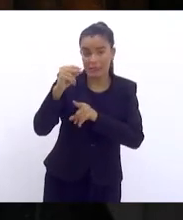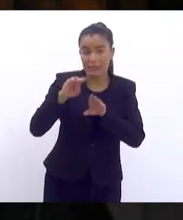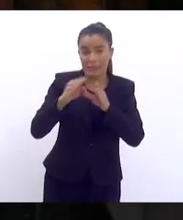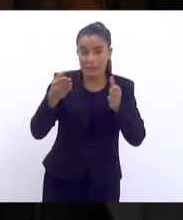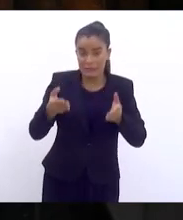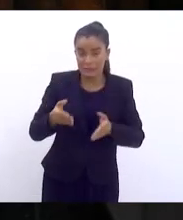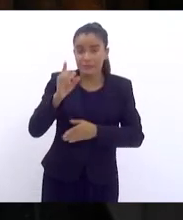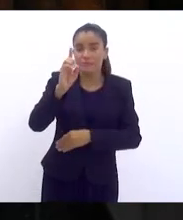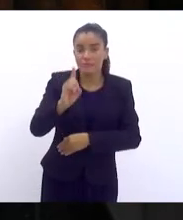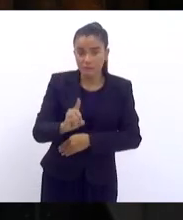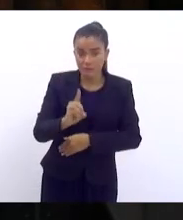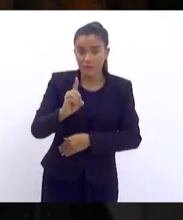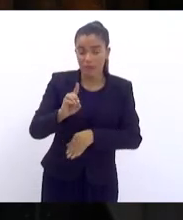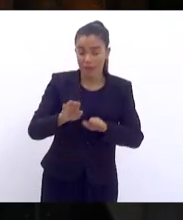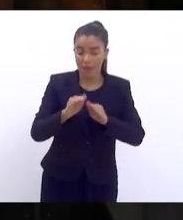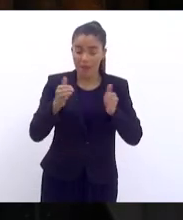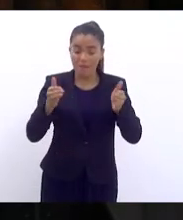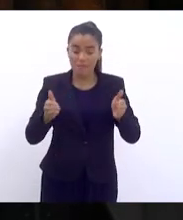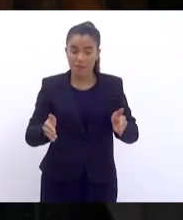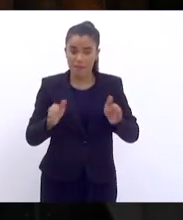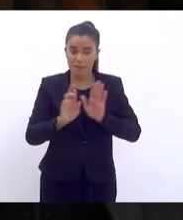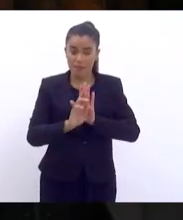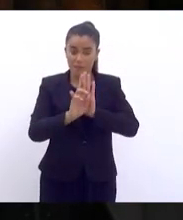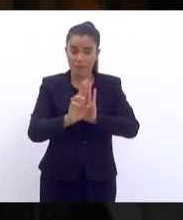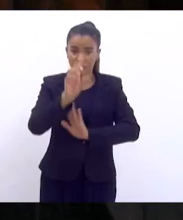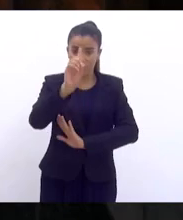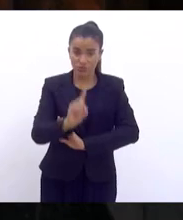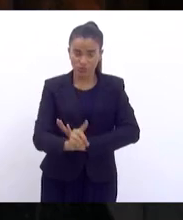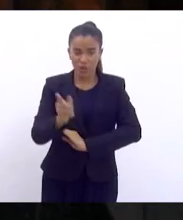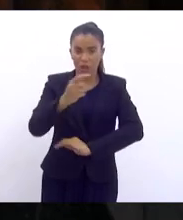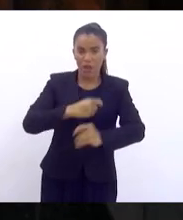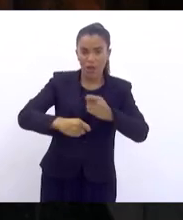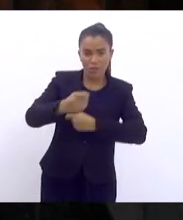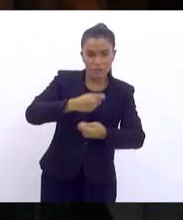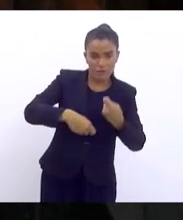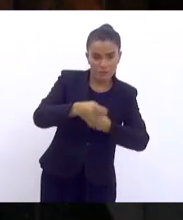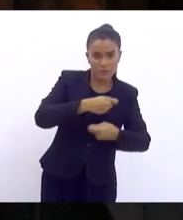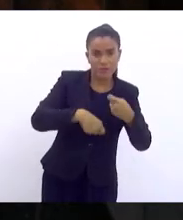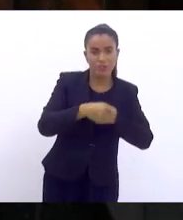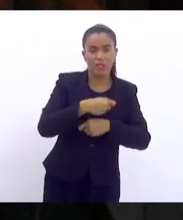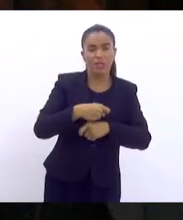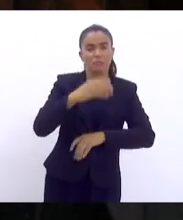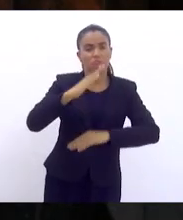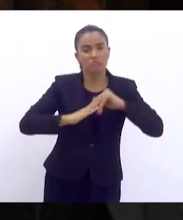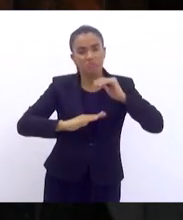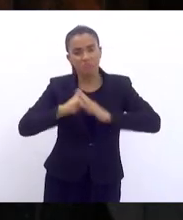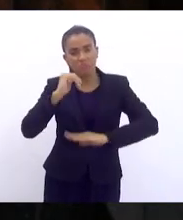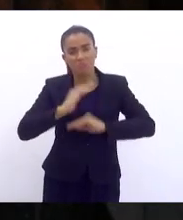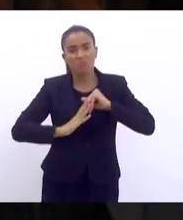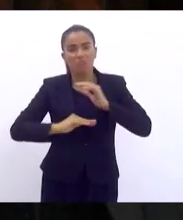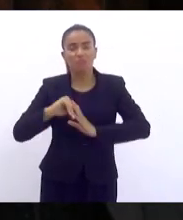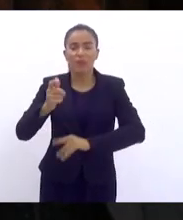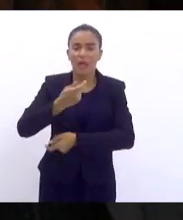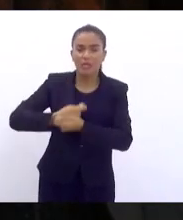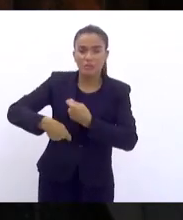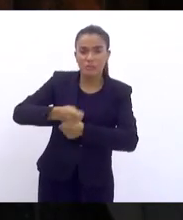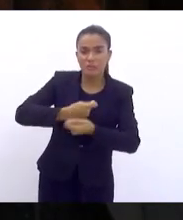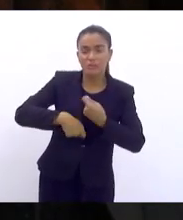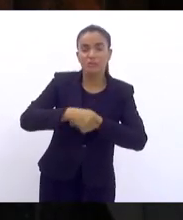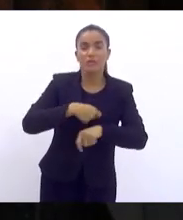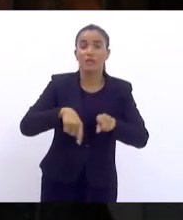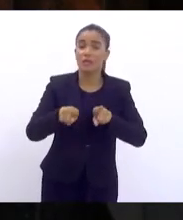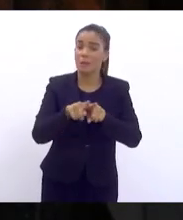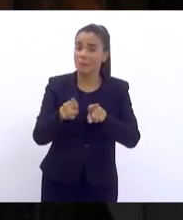compete a mesa diretora administrar, administrar tecnicamente, administrativamente e